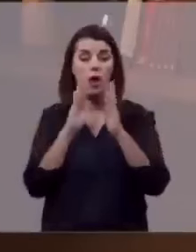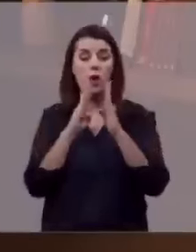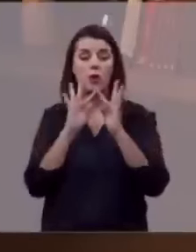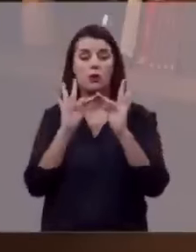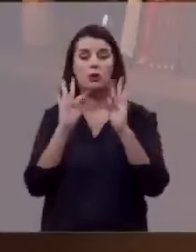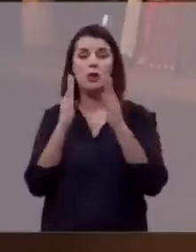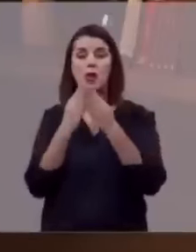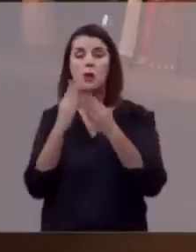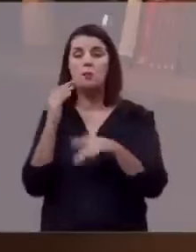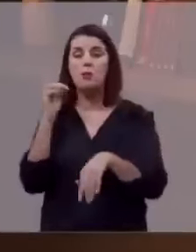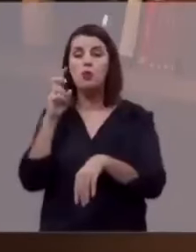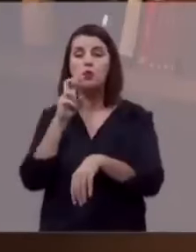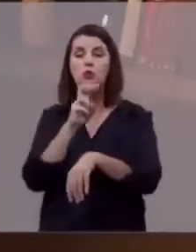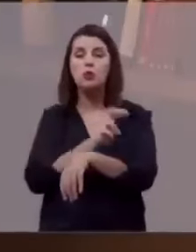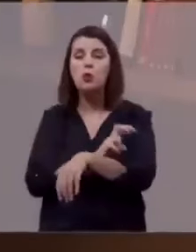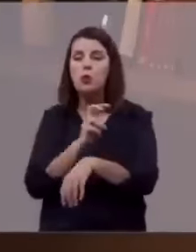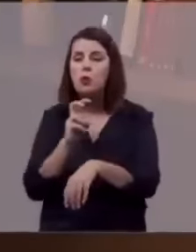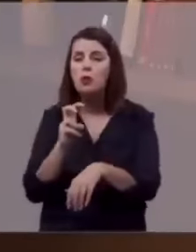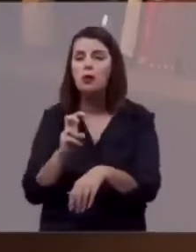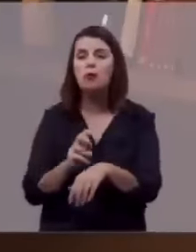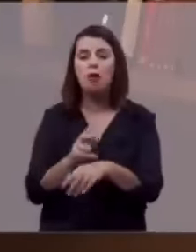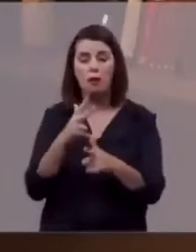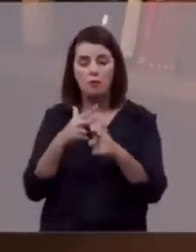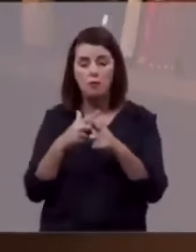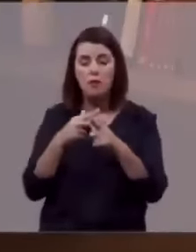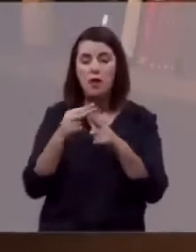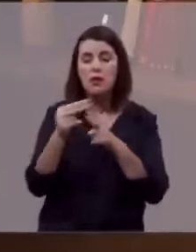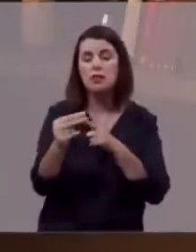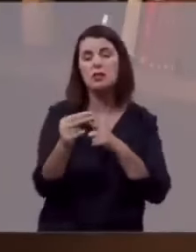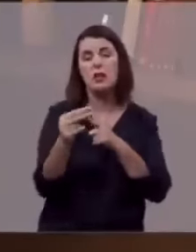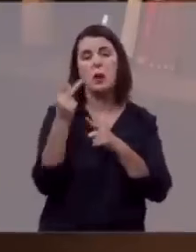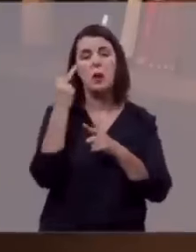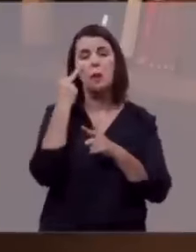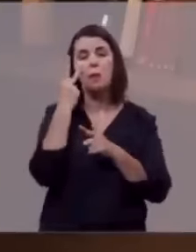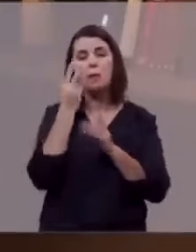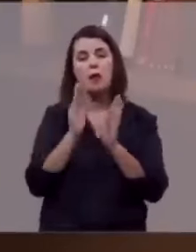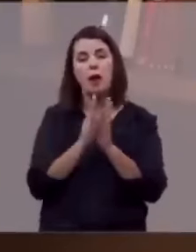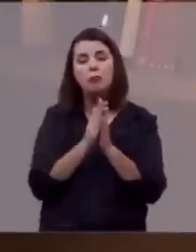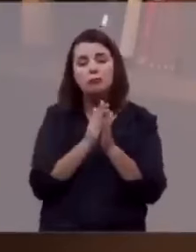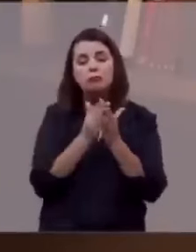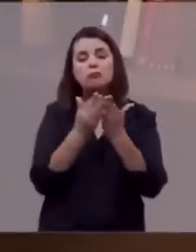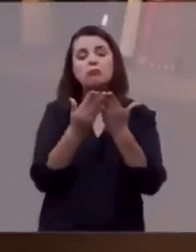a raiz de Davi, venceu para abrir o livro e desatalhe os selos.